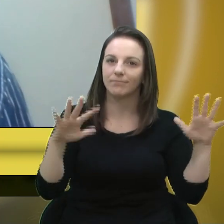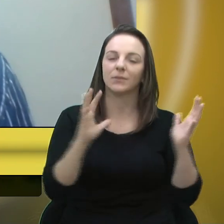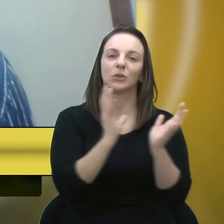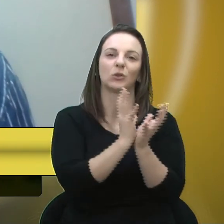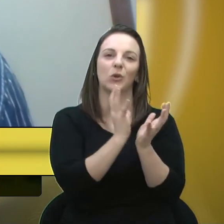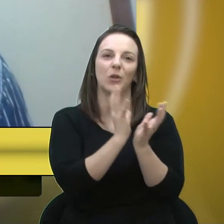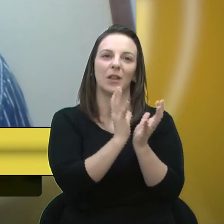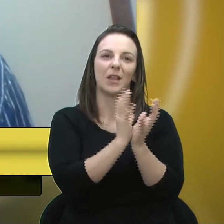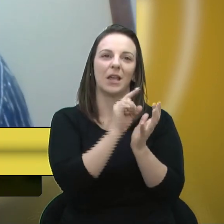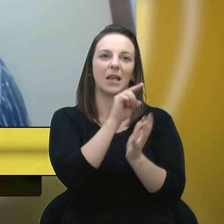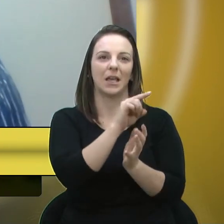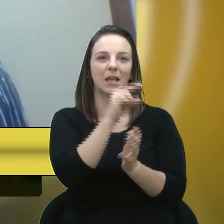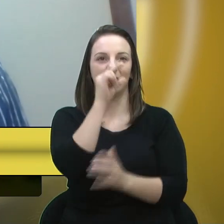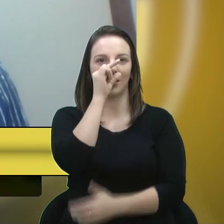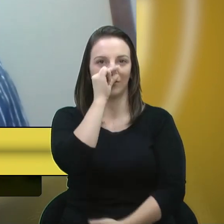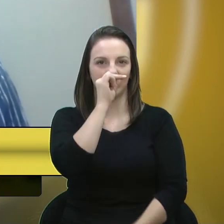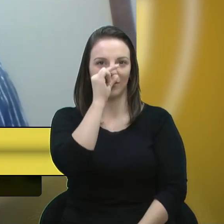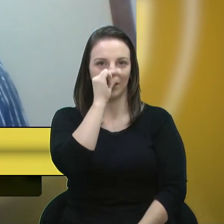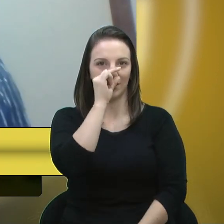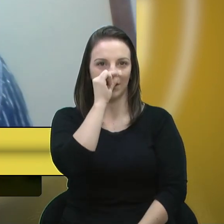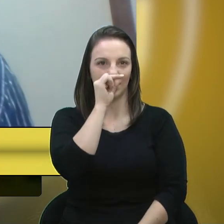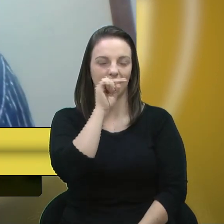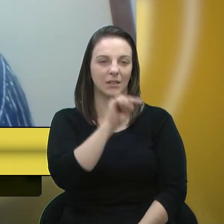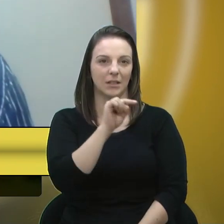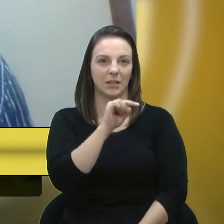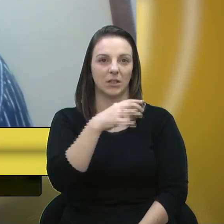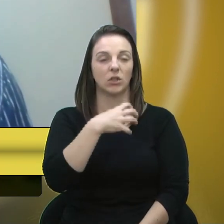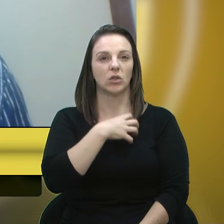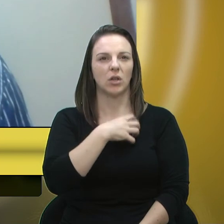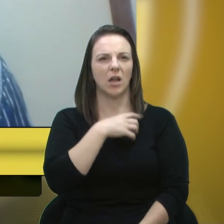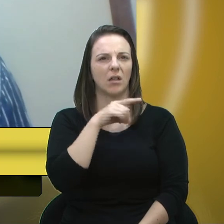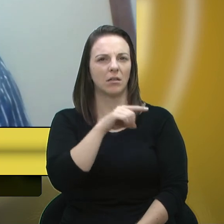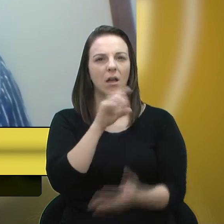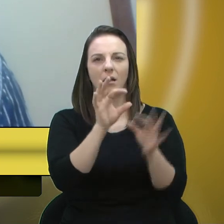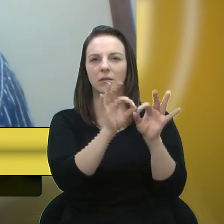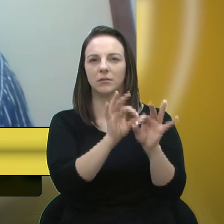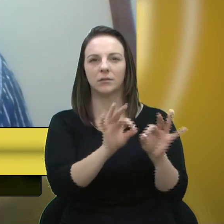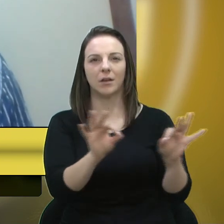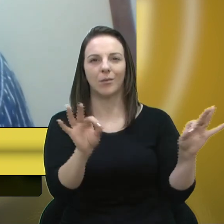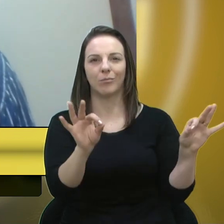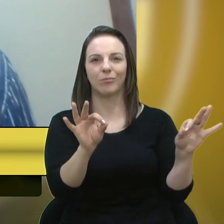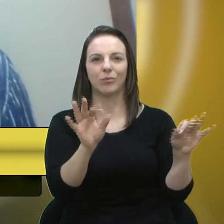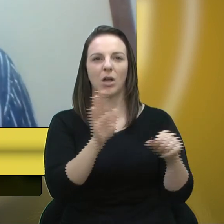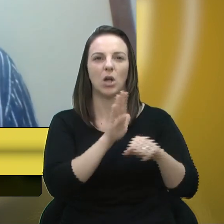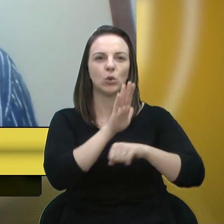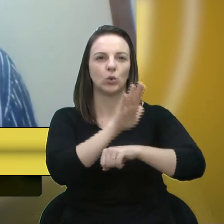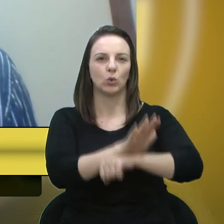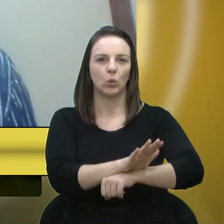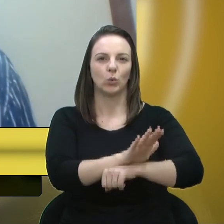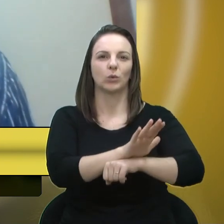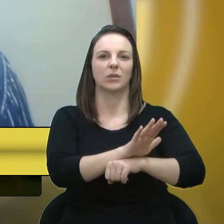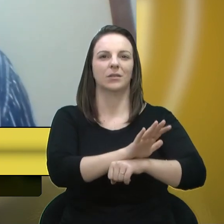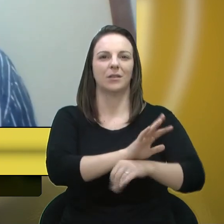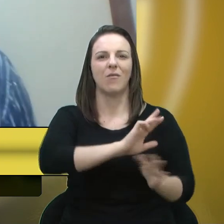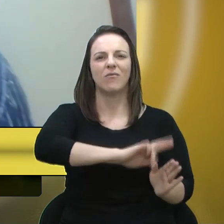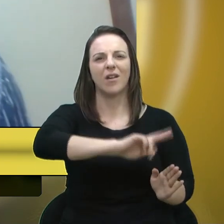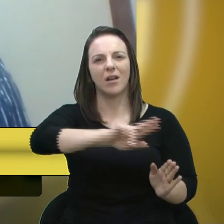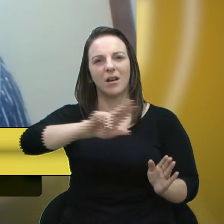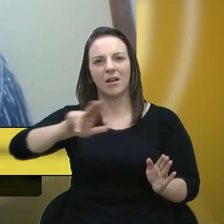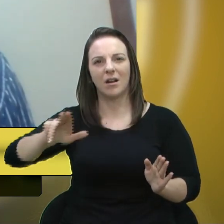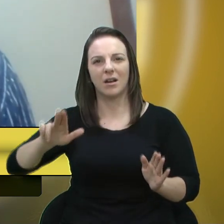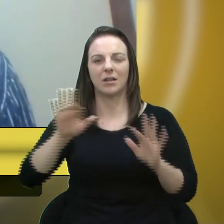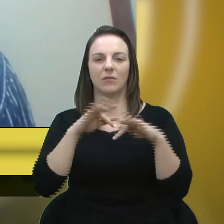e congratulação ao Sandro, que da sua forma simples, ajuda tantas famílias trazendo